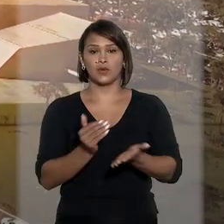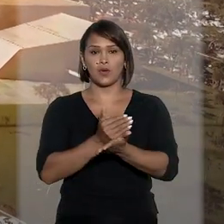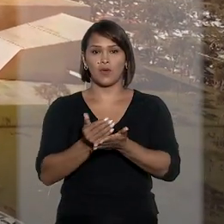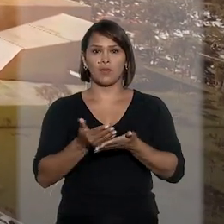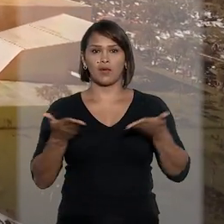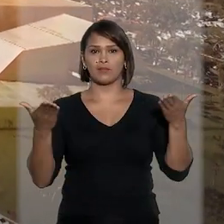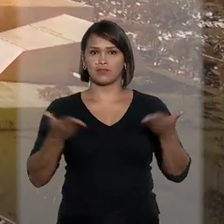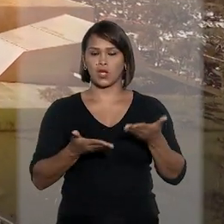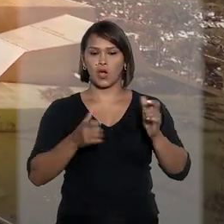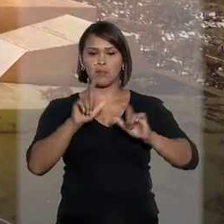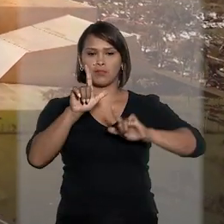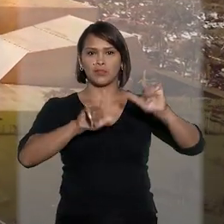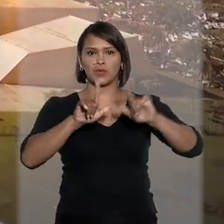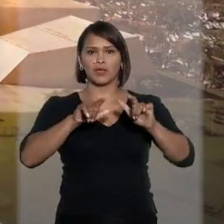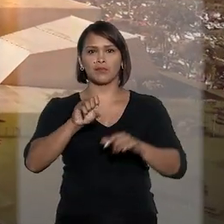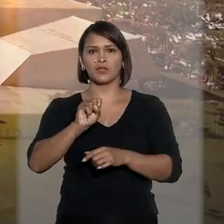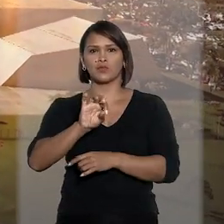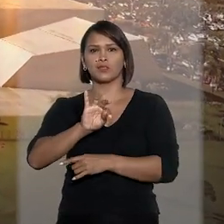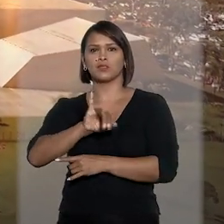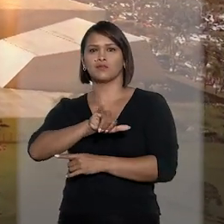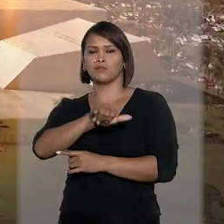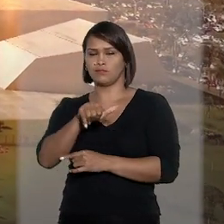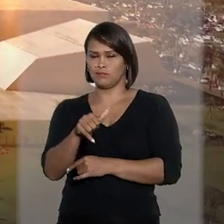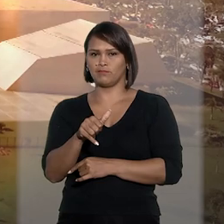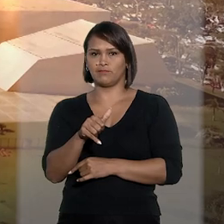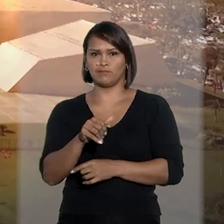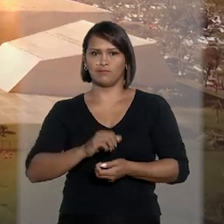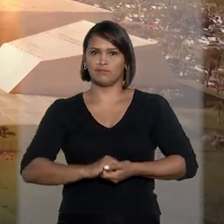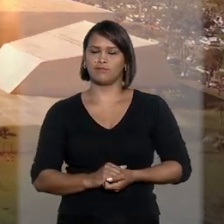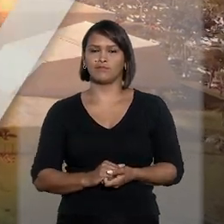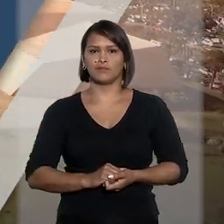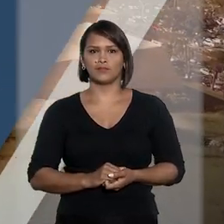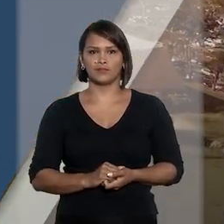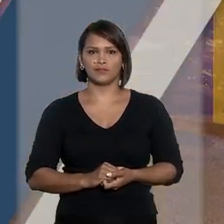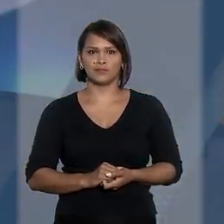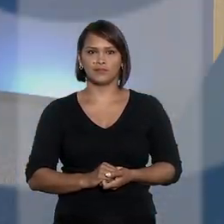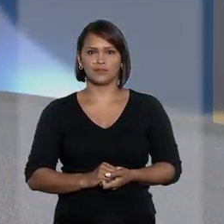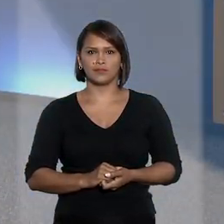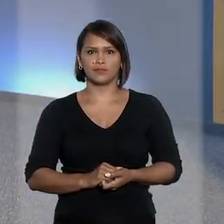Começa agora o programa do Superior Tribunal de Justiça.